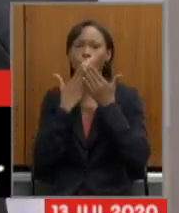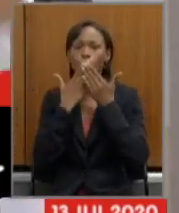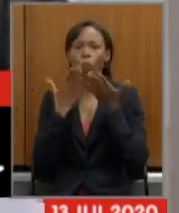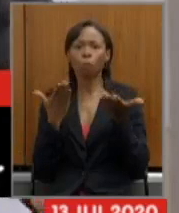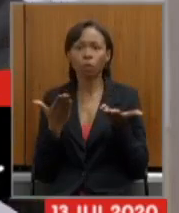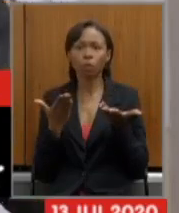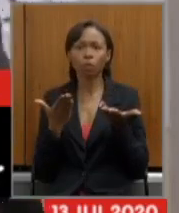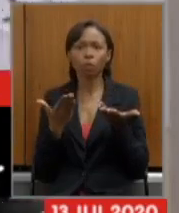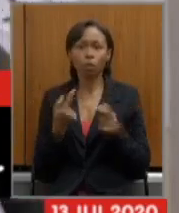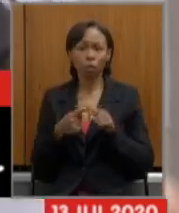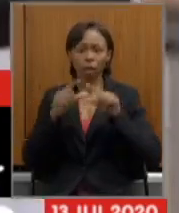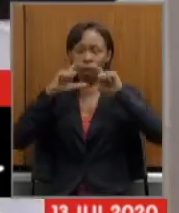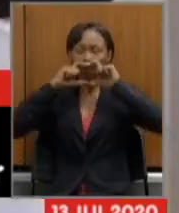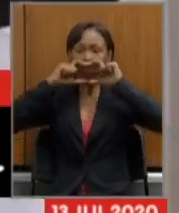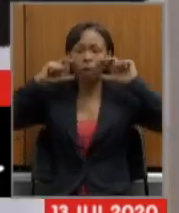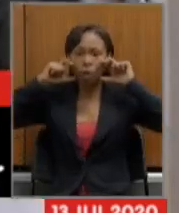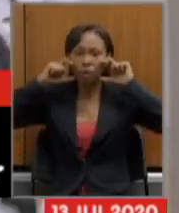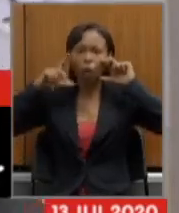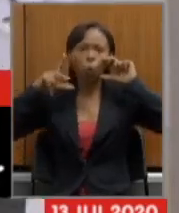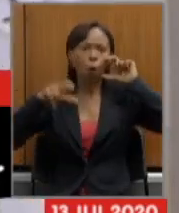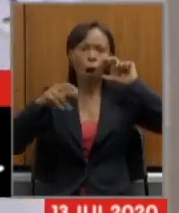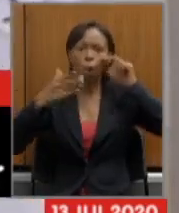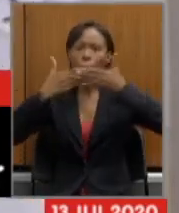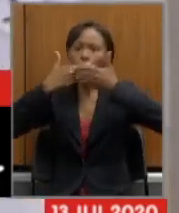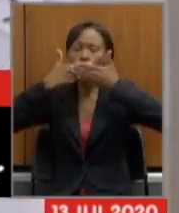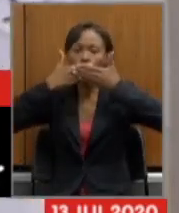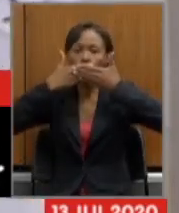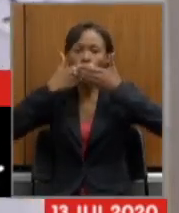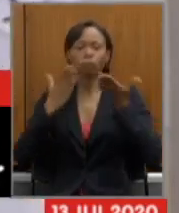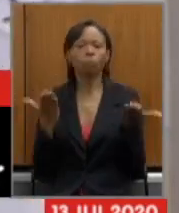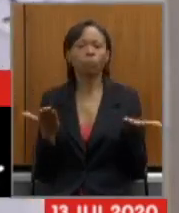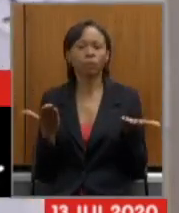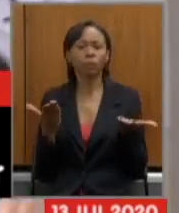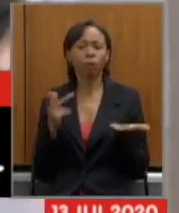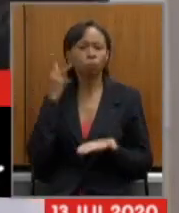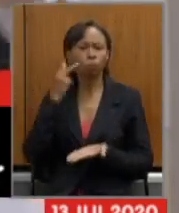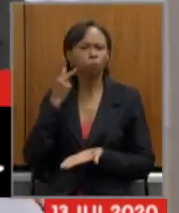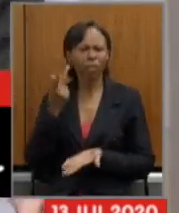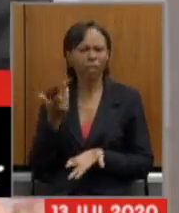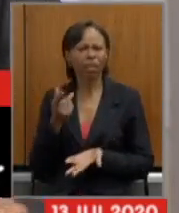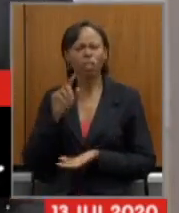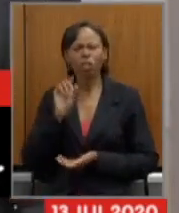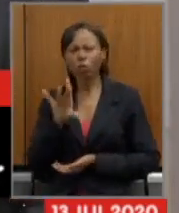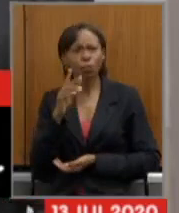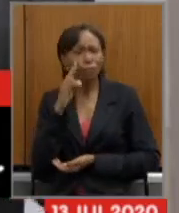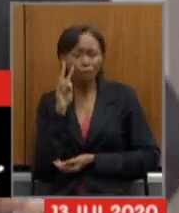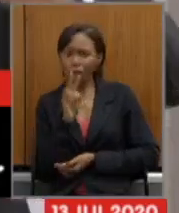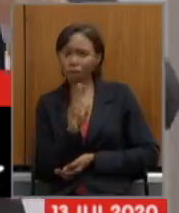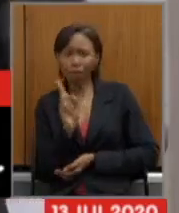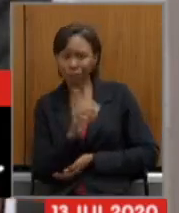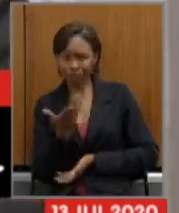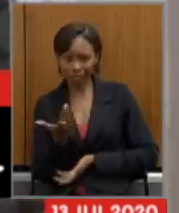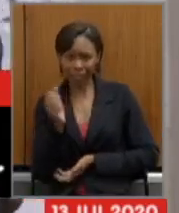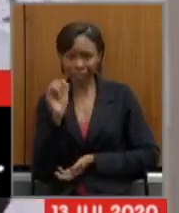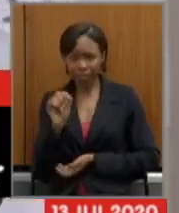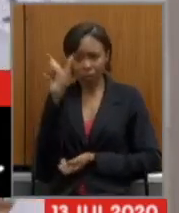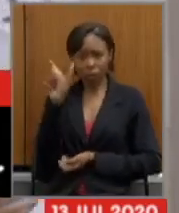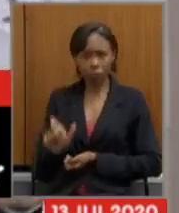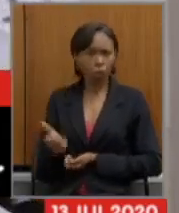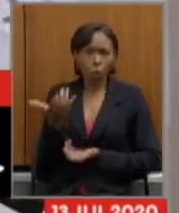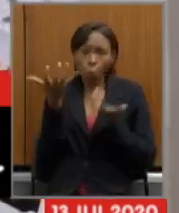durante a pandemia está amordaçando o parlamentar só não vê o parlamentar que não quer enxergar